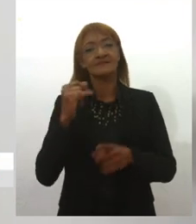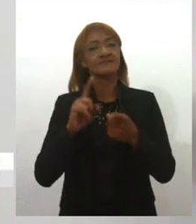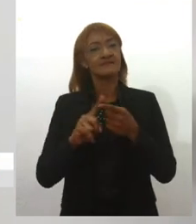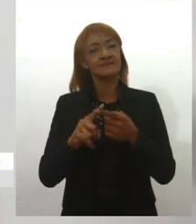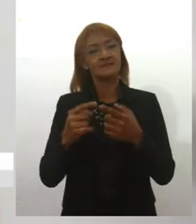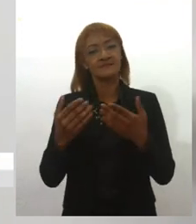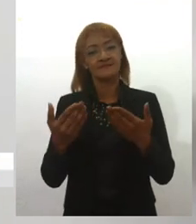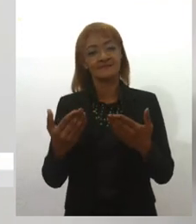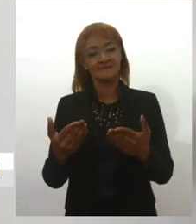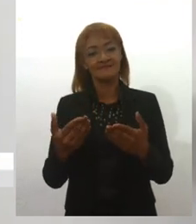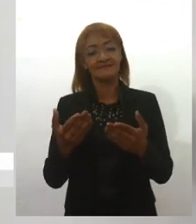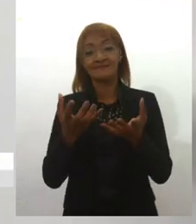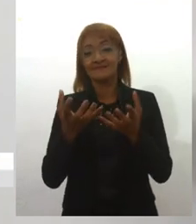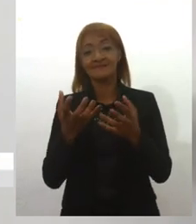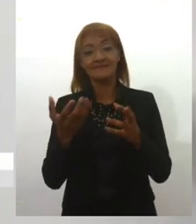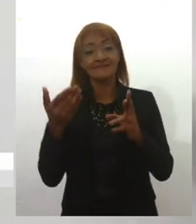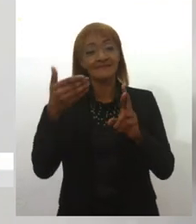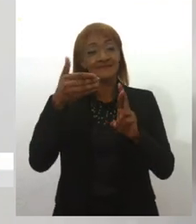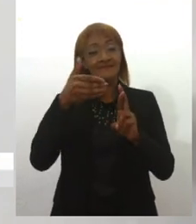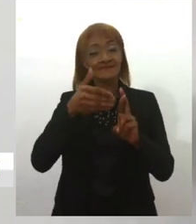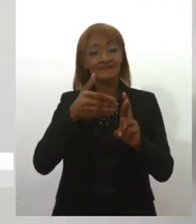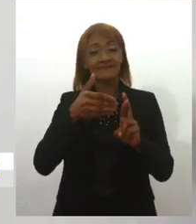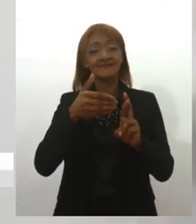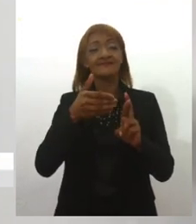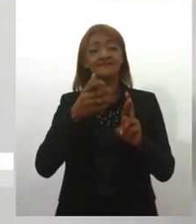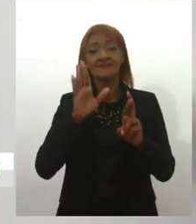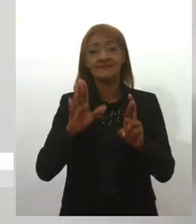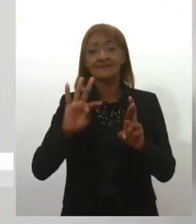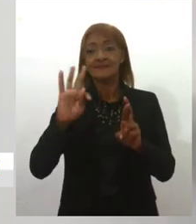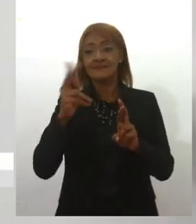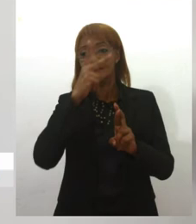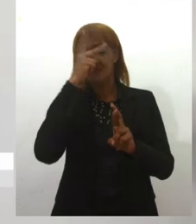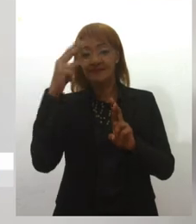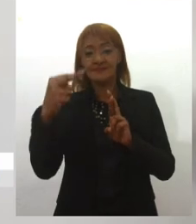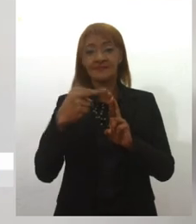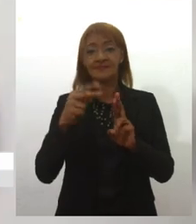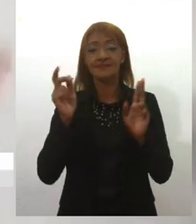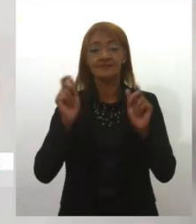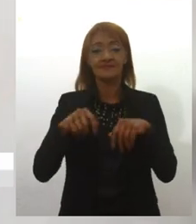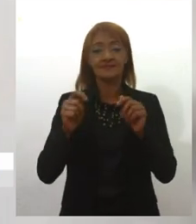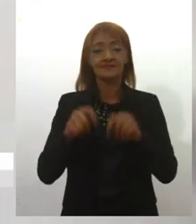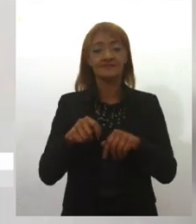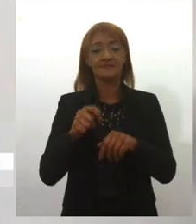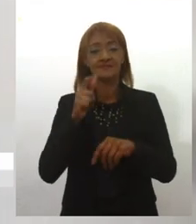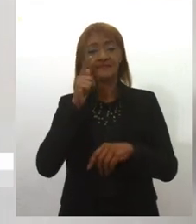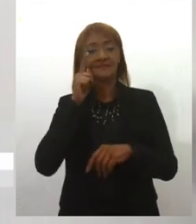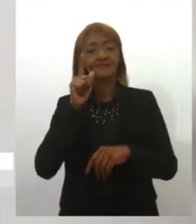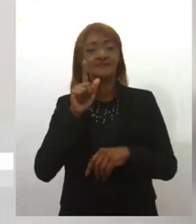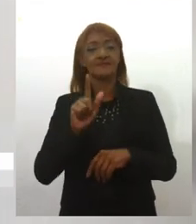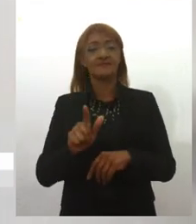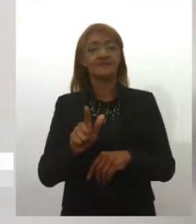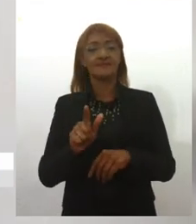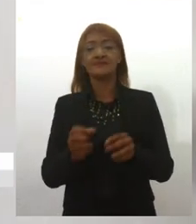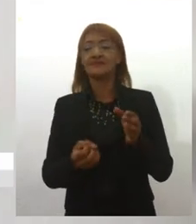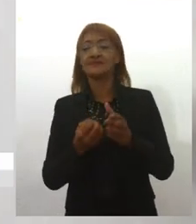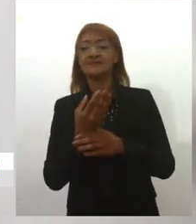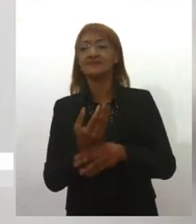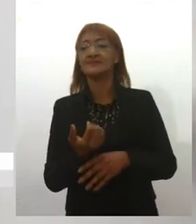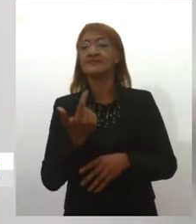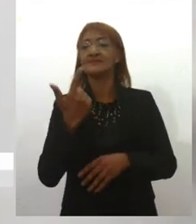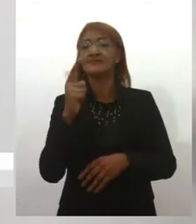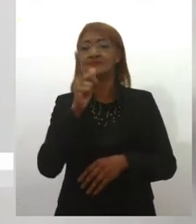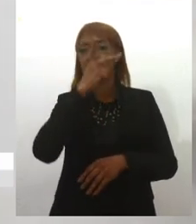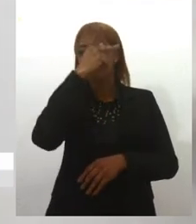ser inspiração para as outras próximas mulheres, mas também quero que essas mulheres tenham condições, né? que apareçam outras gabis, né? Que tenham